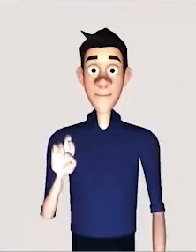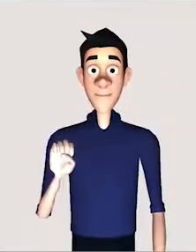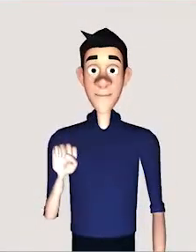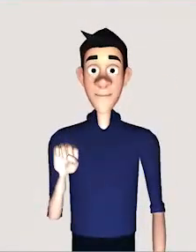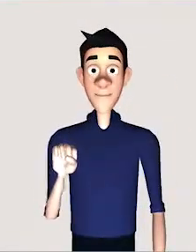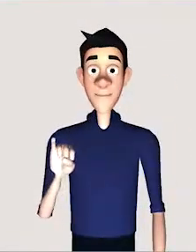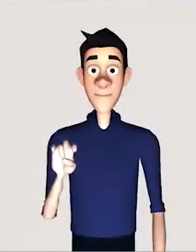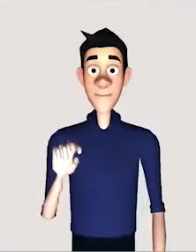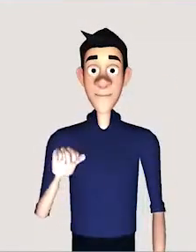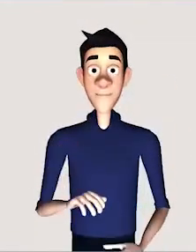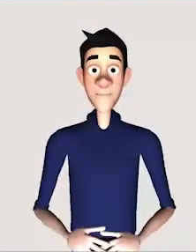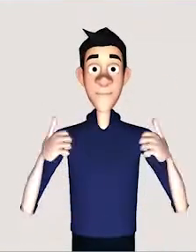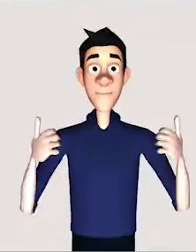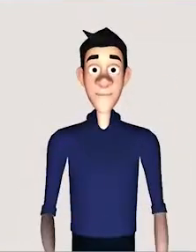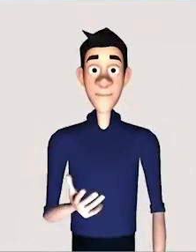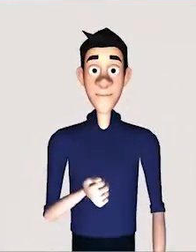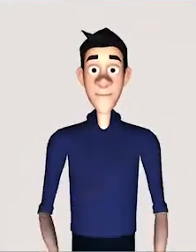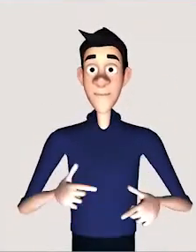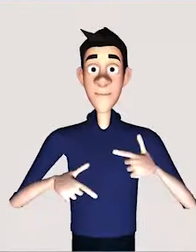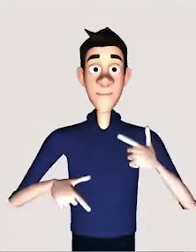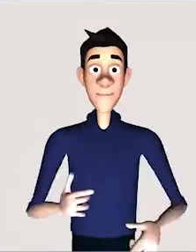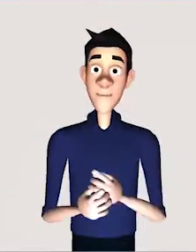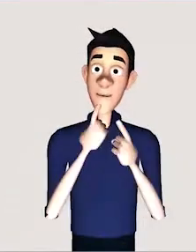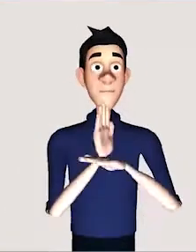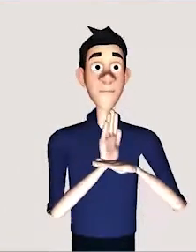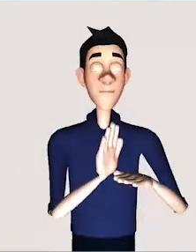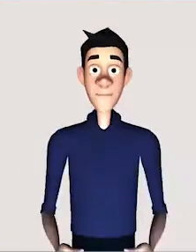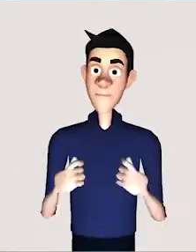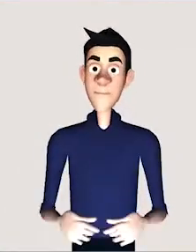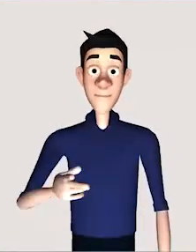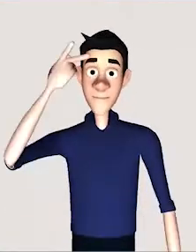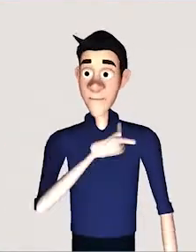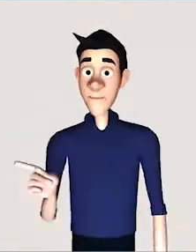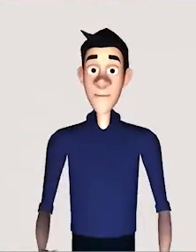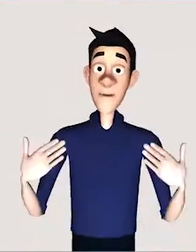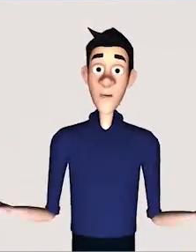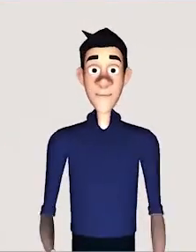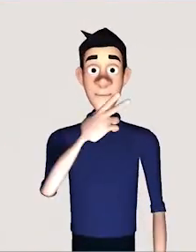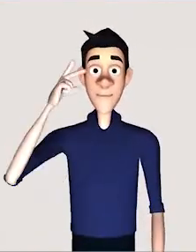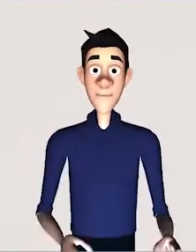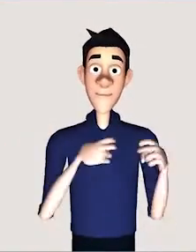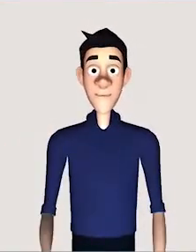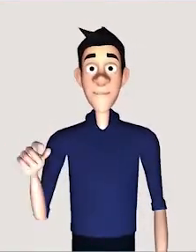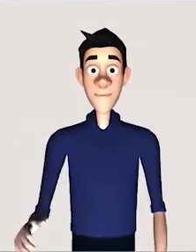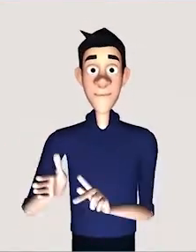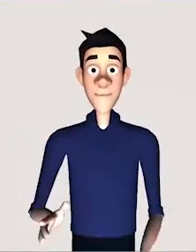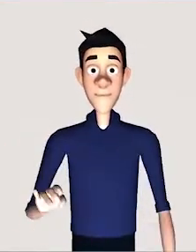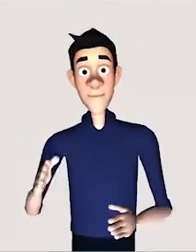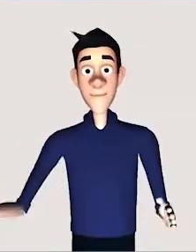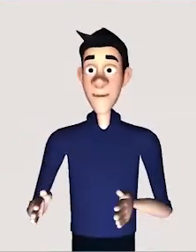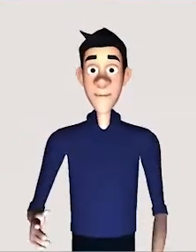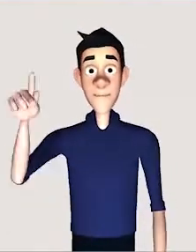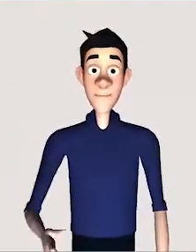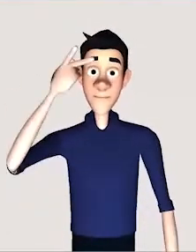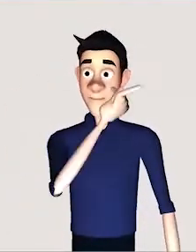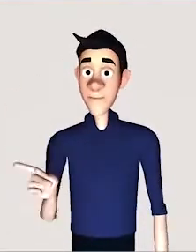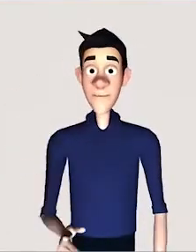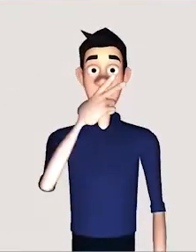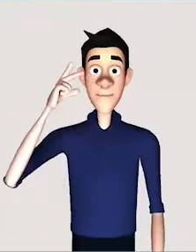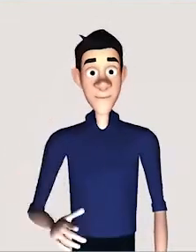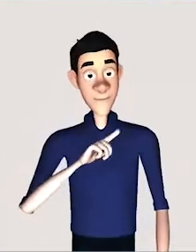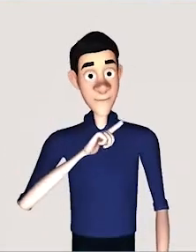de estudo precisa objetivar, transformar a sociedade, não para que o museu